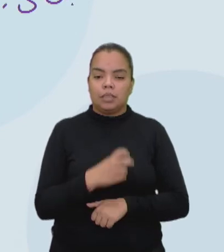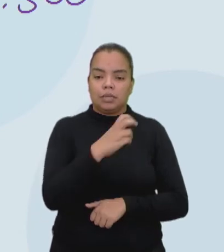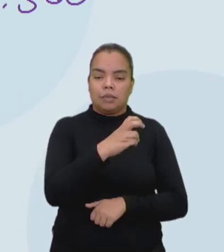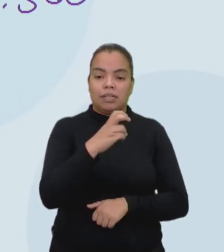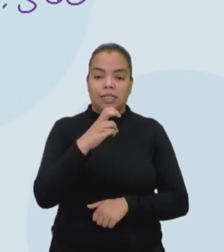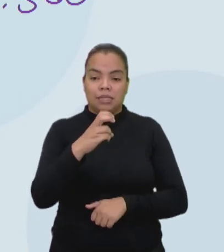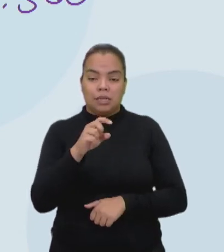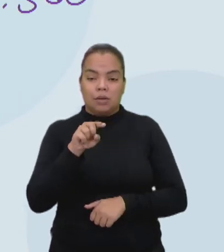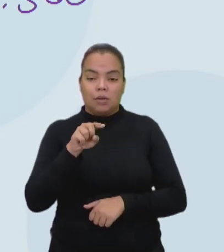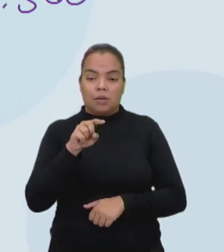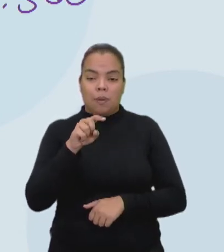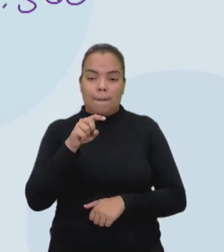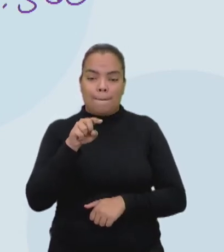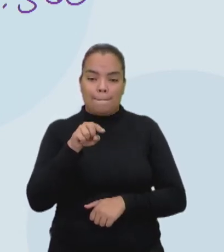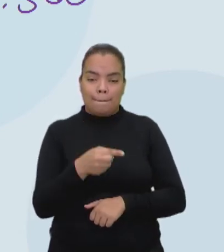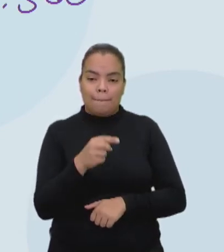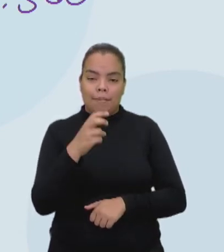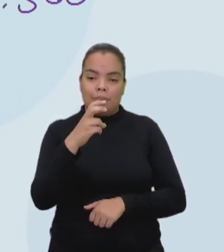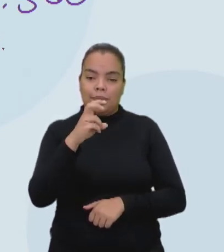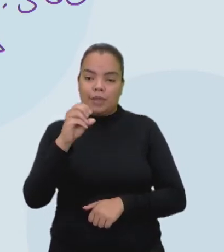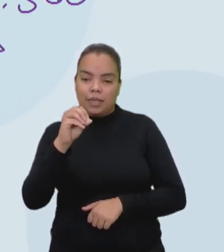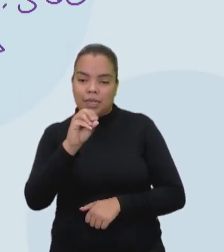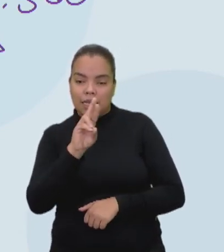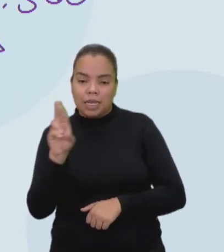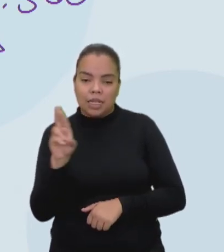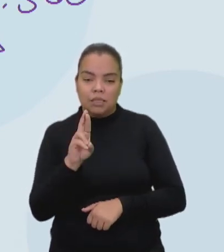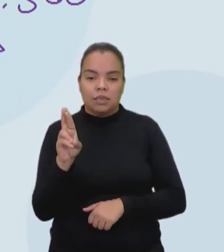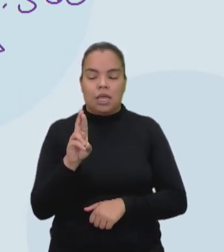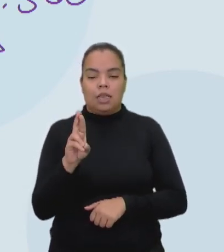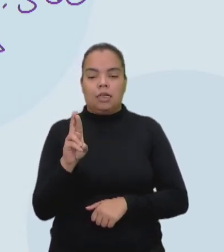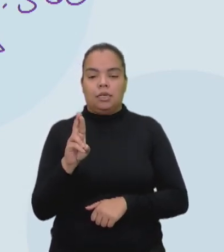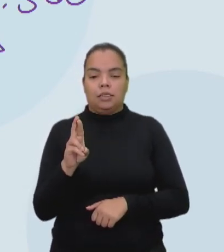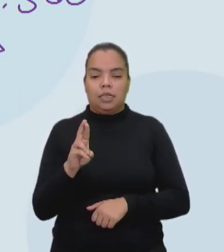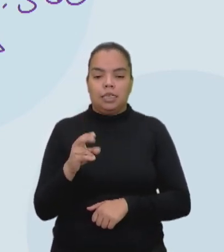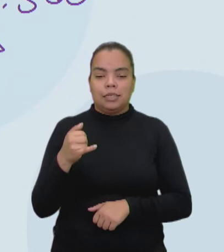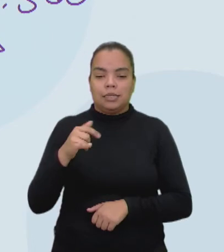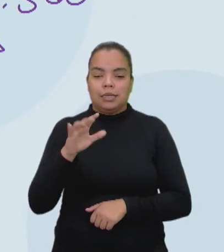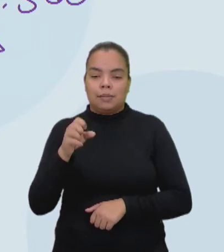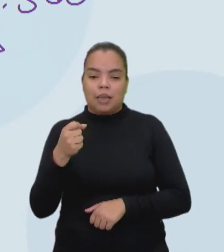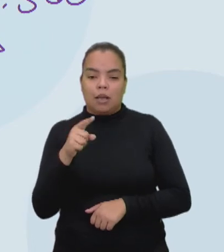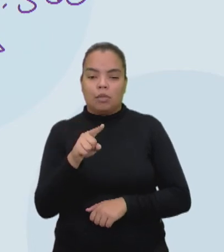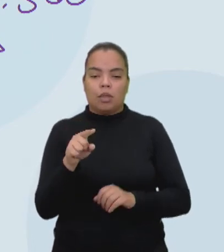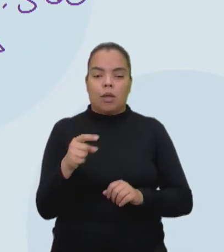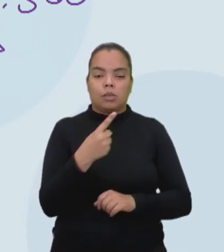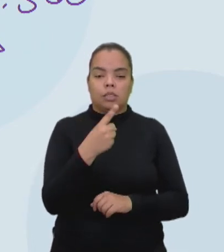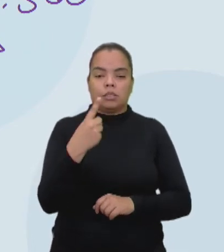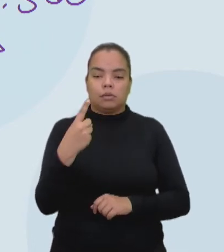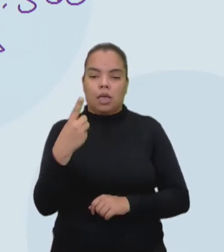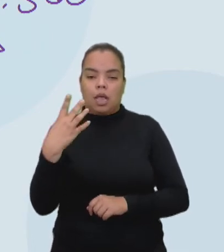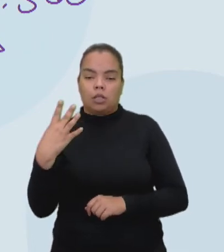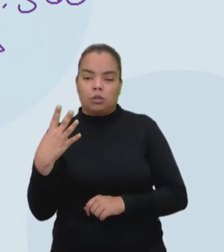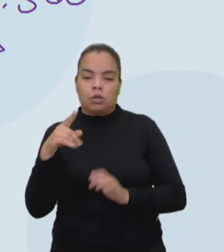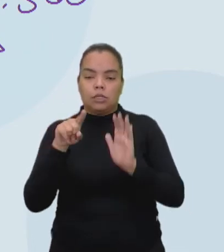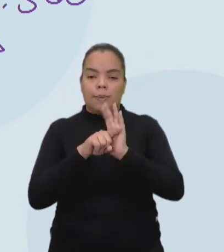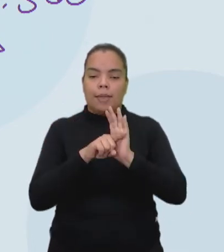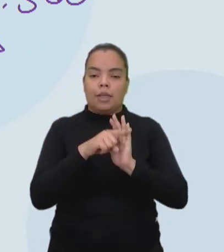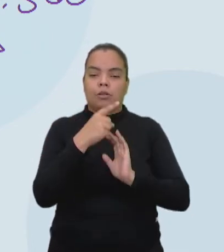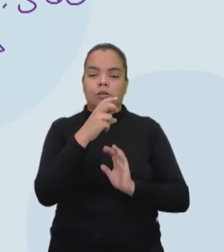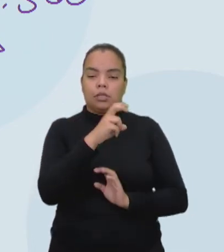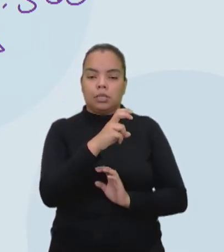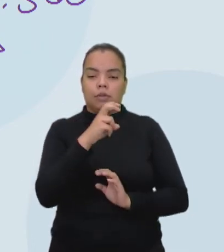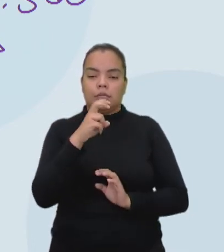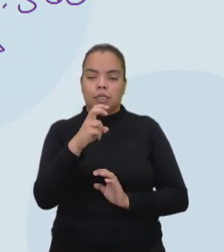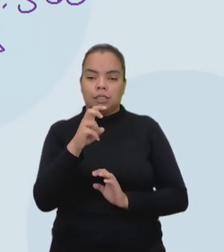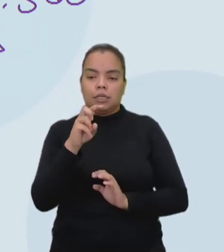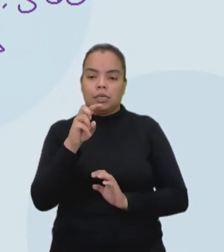500 de despesa. E se eu pegar esse menos esse, que é a receita, menos a despesa, para me mostrar para vocês quanto eu